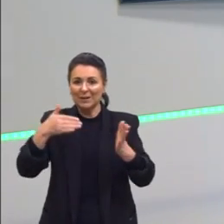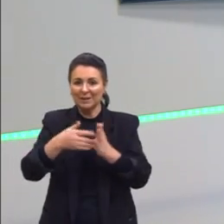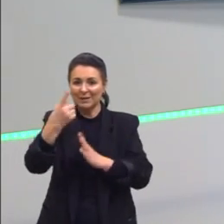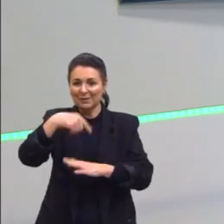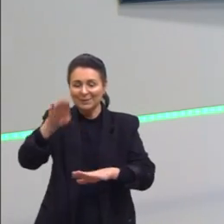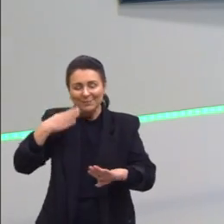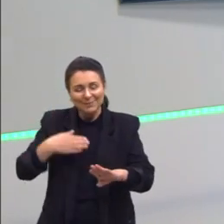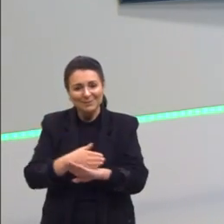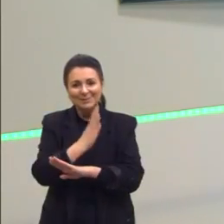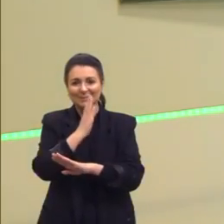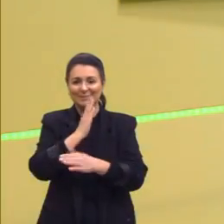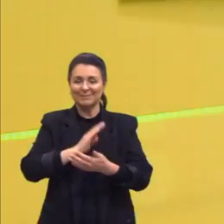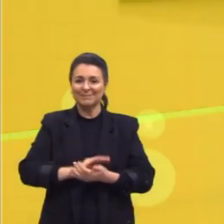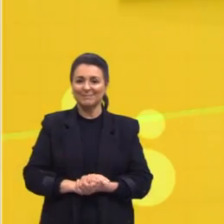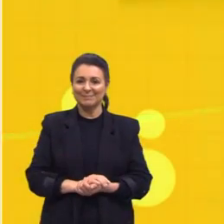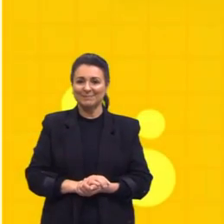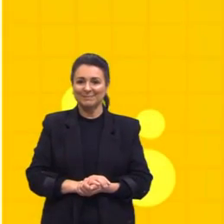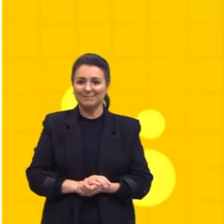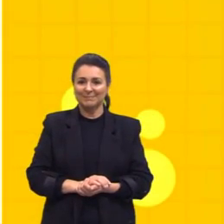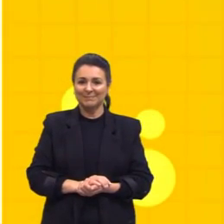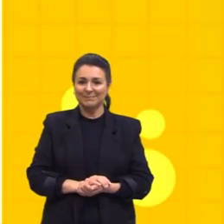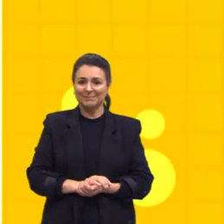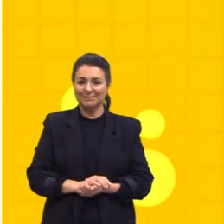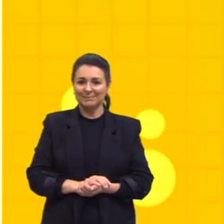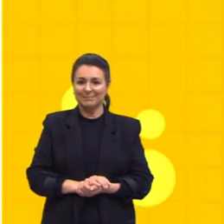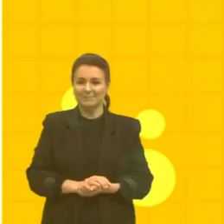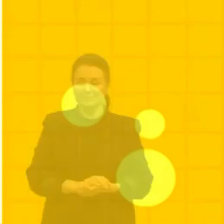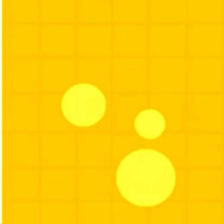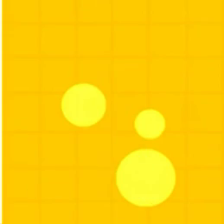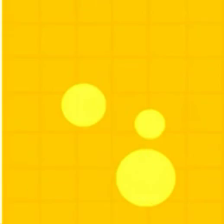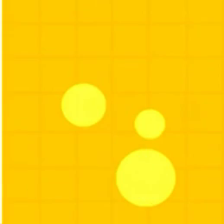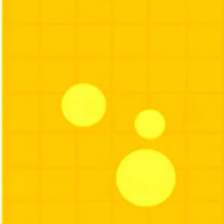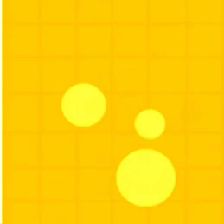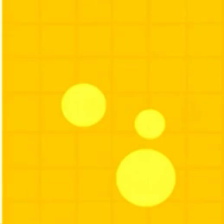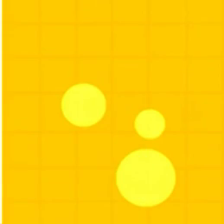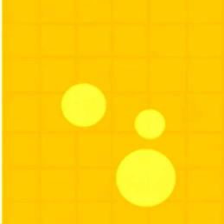partiu passar! Tchau! Tchau! Tchau!